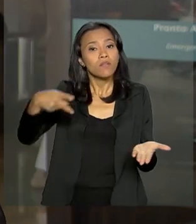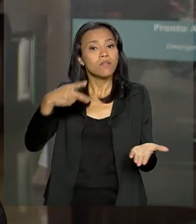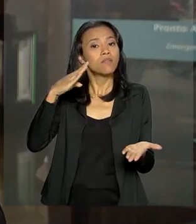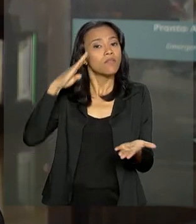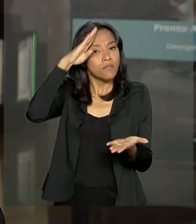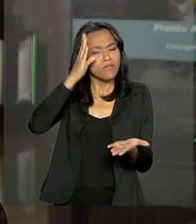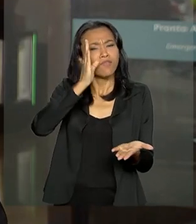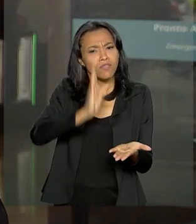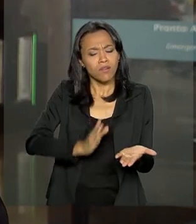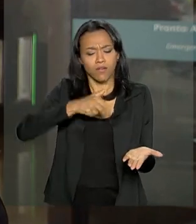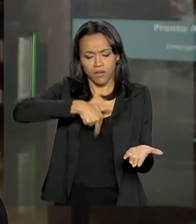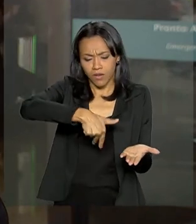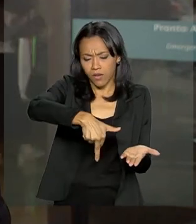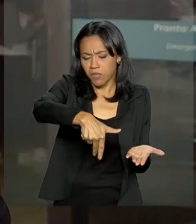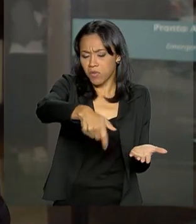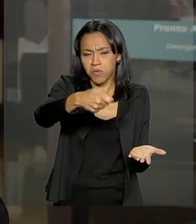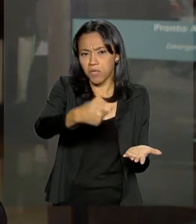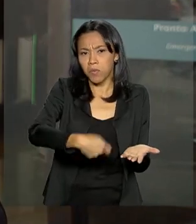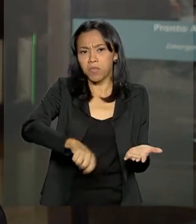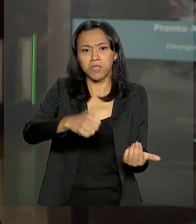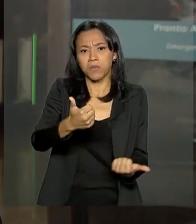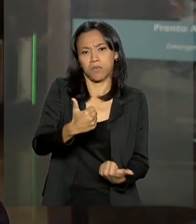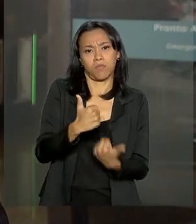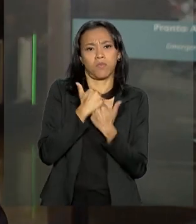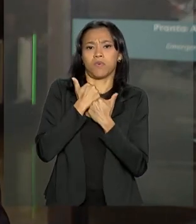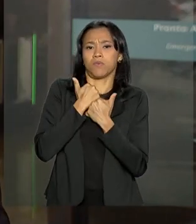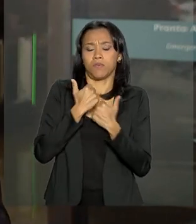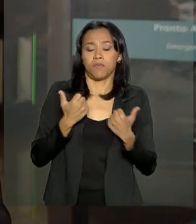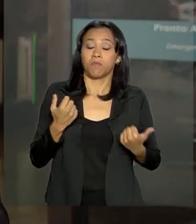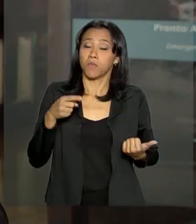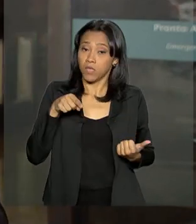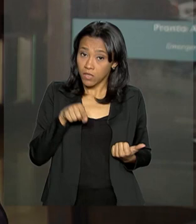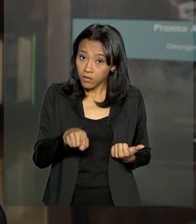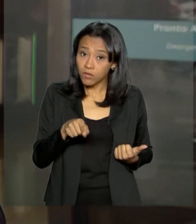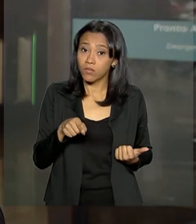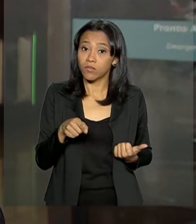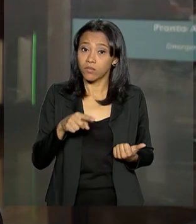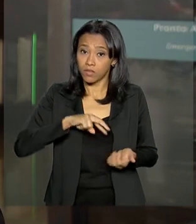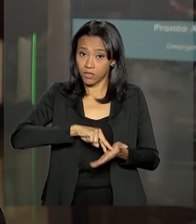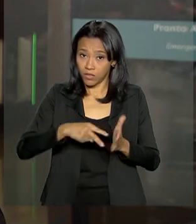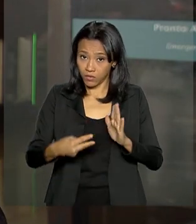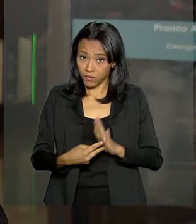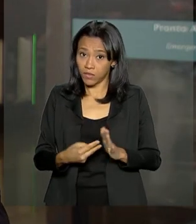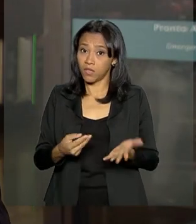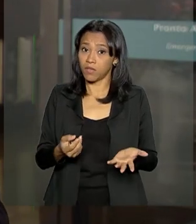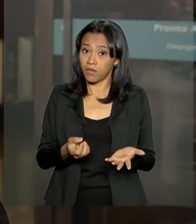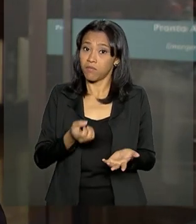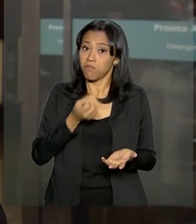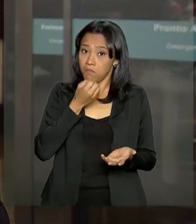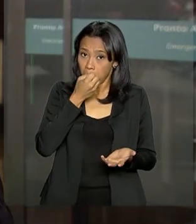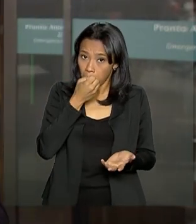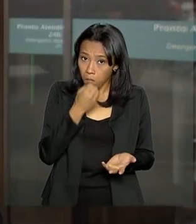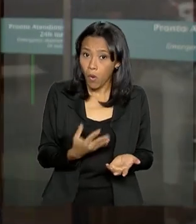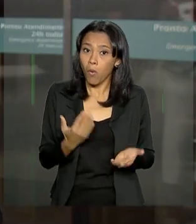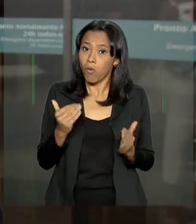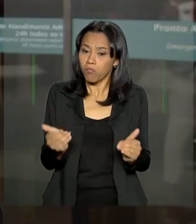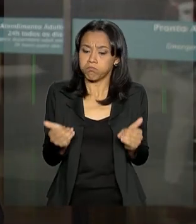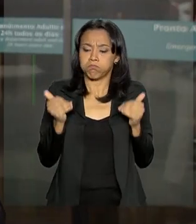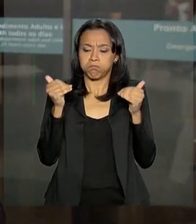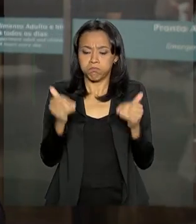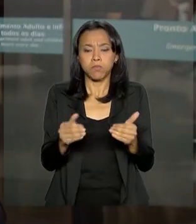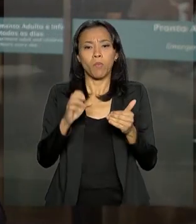caminhou sem esse tipo de aparelho, o que foi considerado mais uma etapa de um avanço aí na